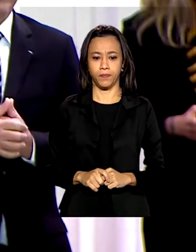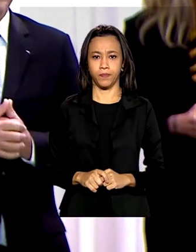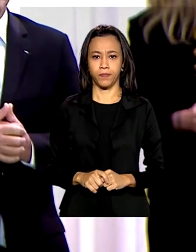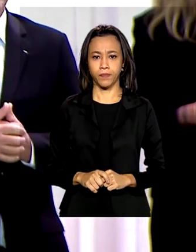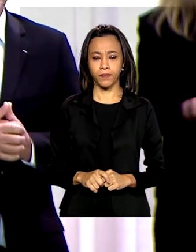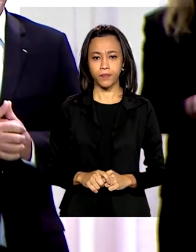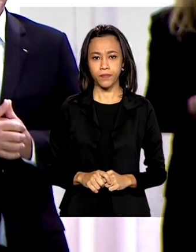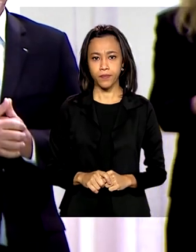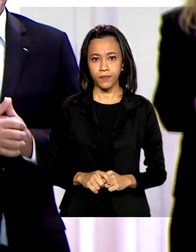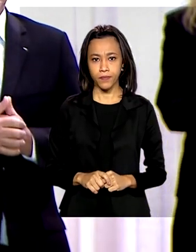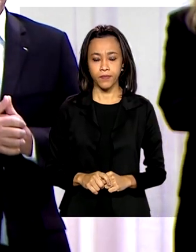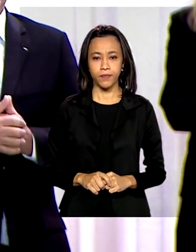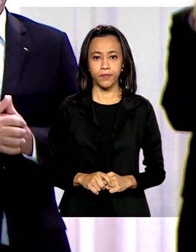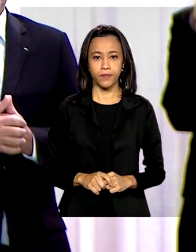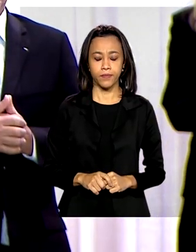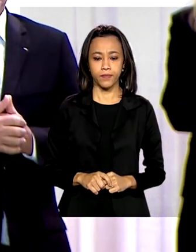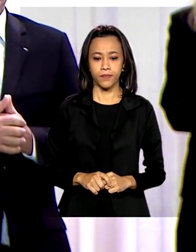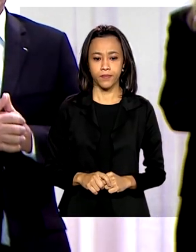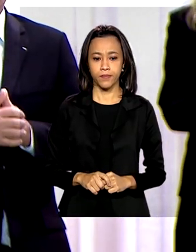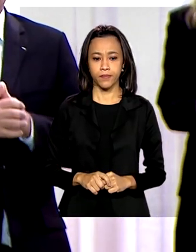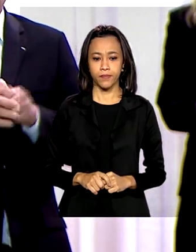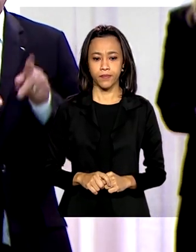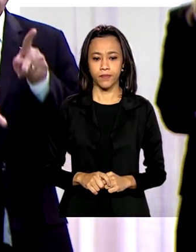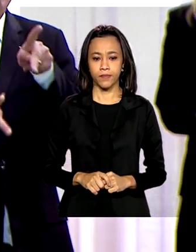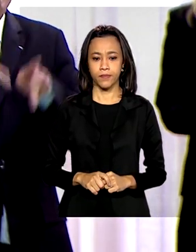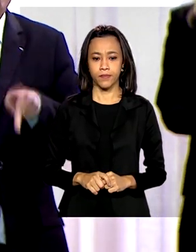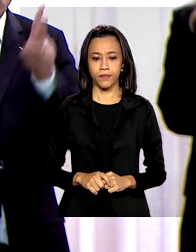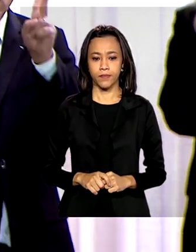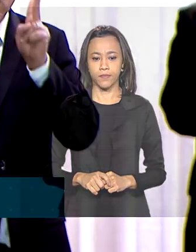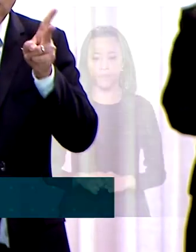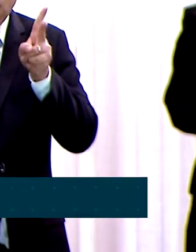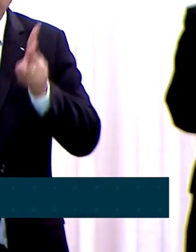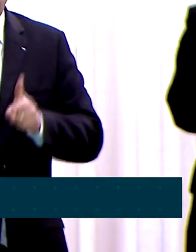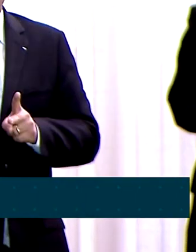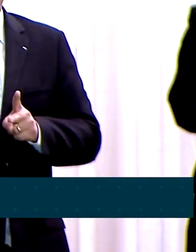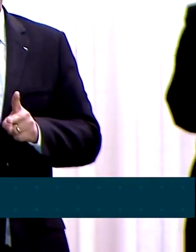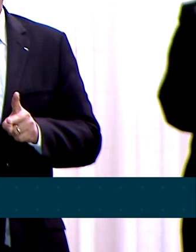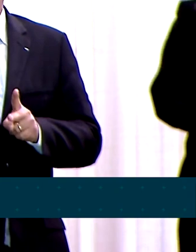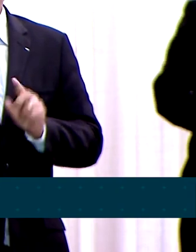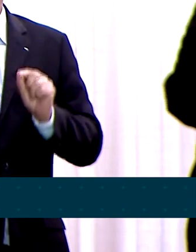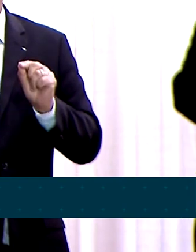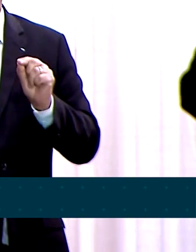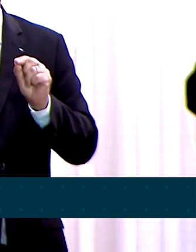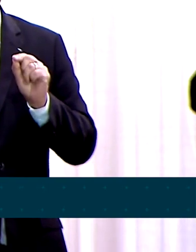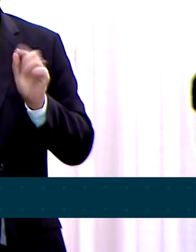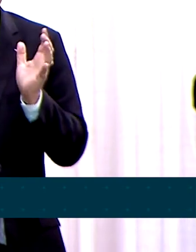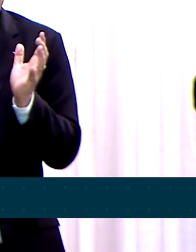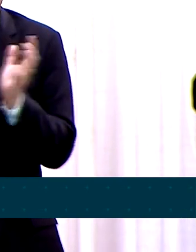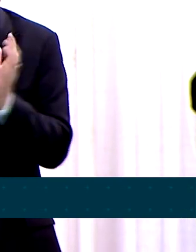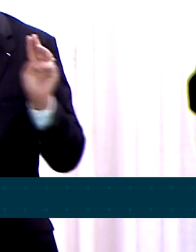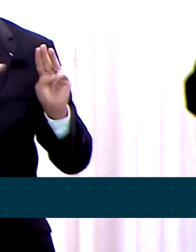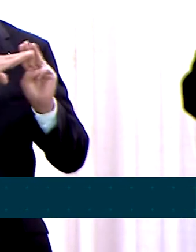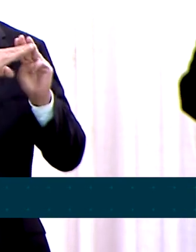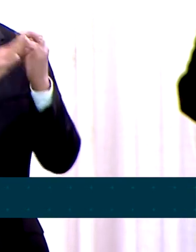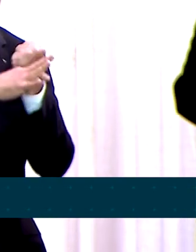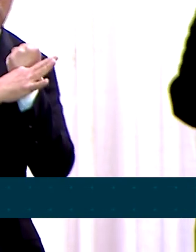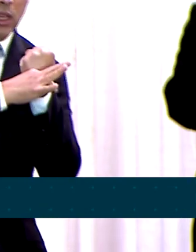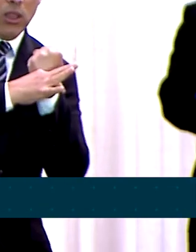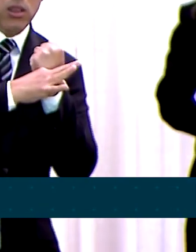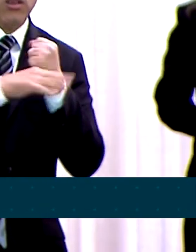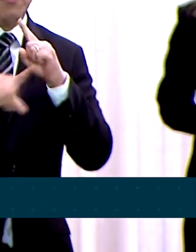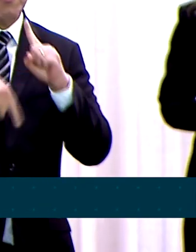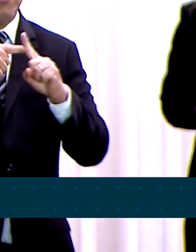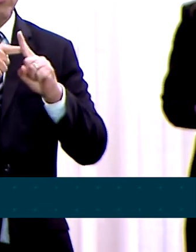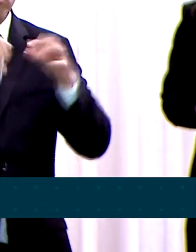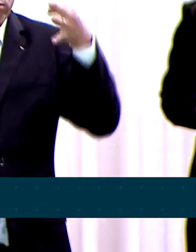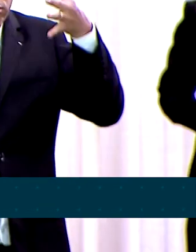O que o povo sempre teve das Forças Armadas, além da garantia da lei e da ordem, foi a